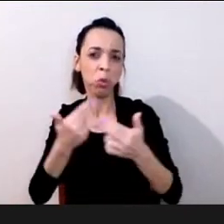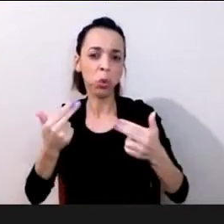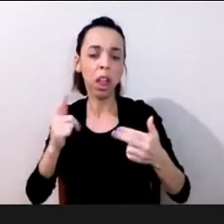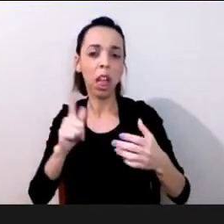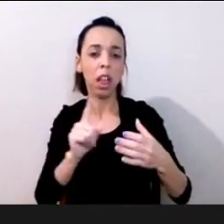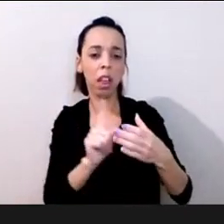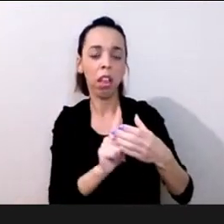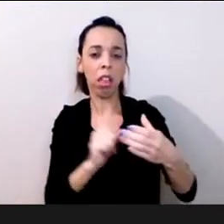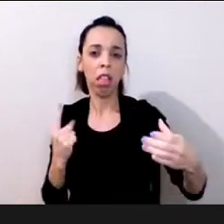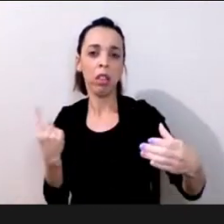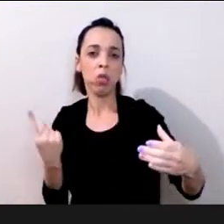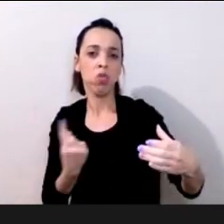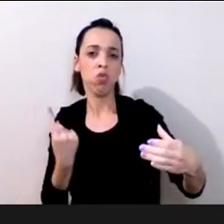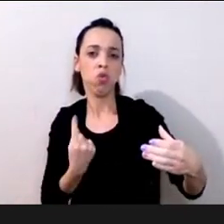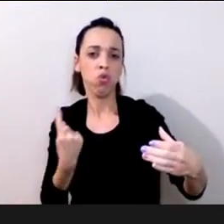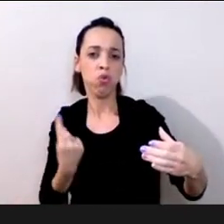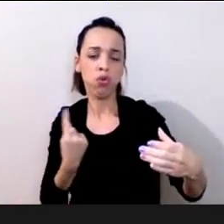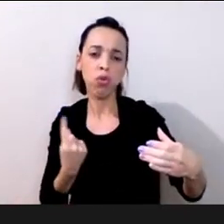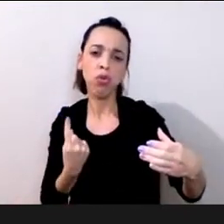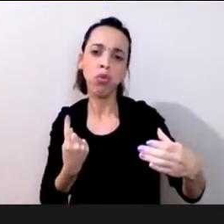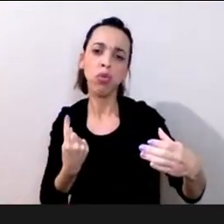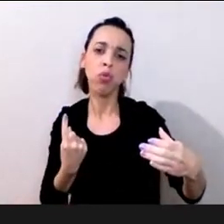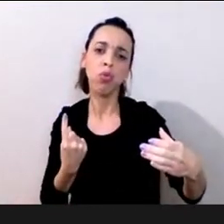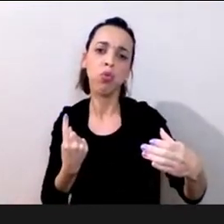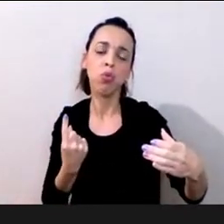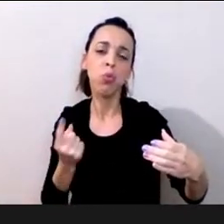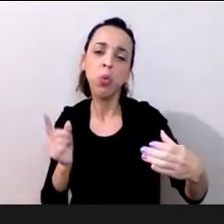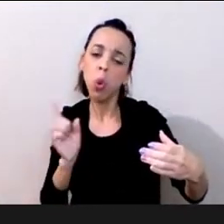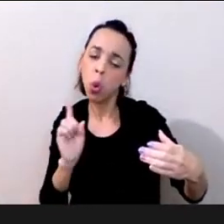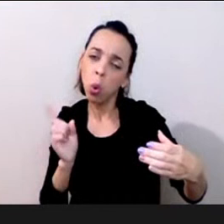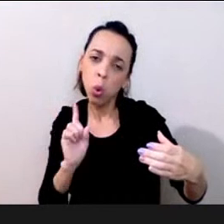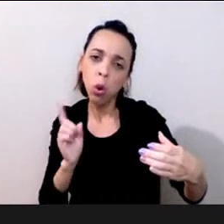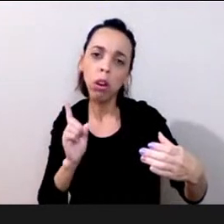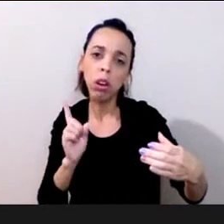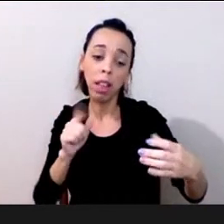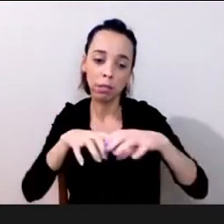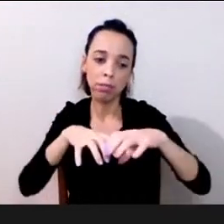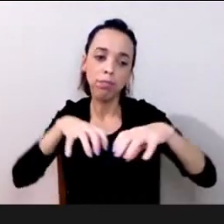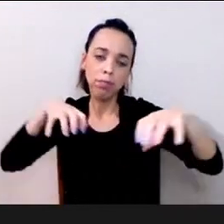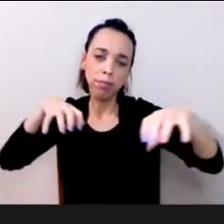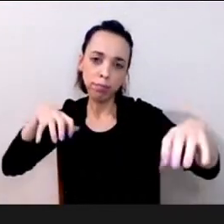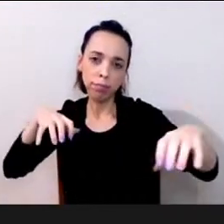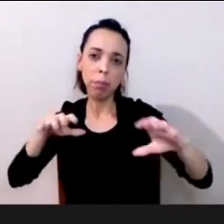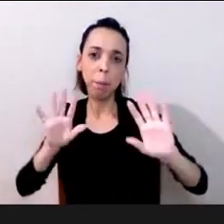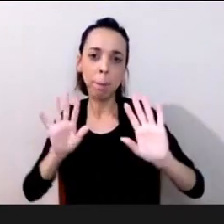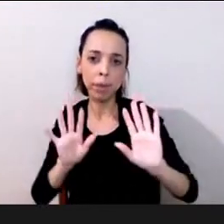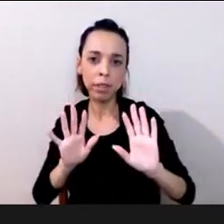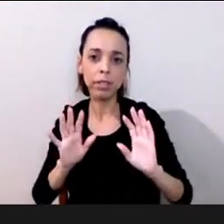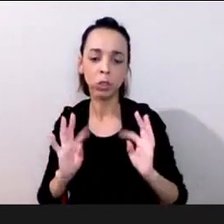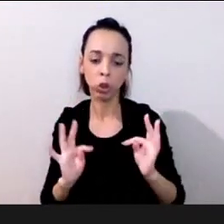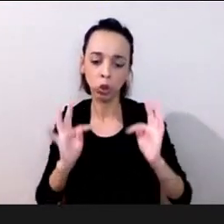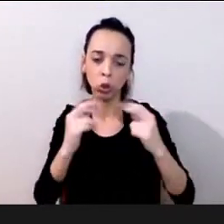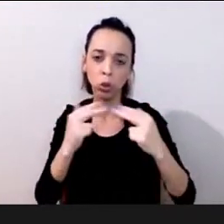do processo educacional né claro que em função de recursos de conexão etc talvez tenha sido difícil mas